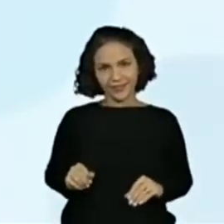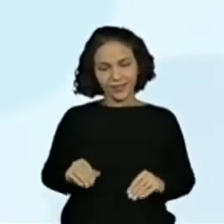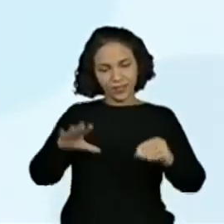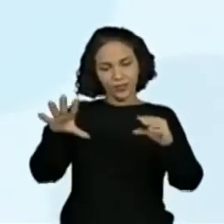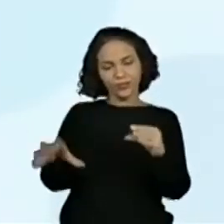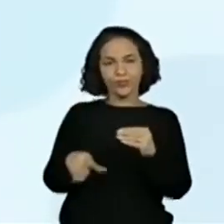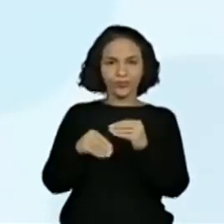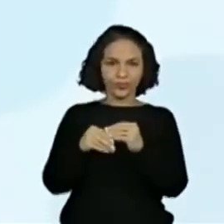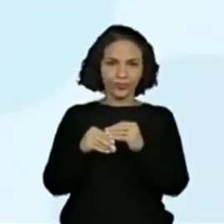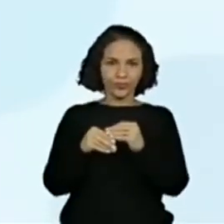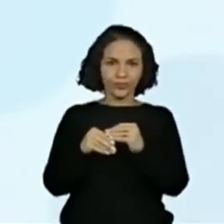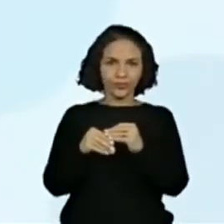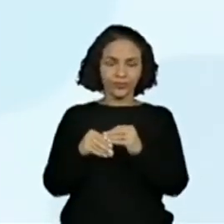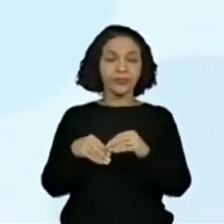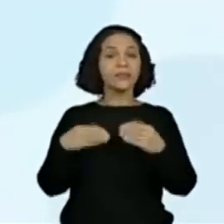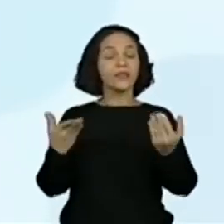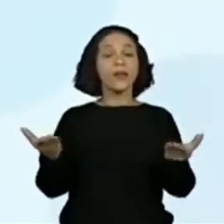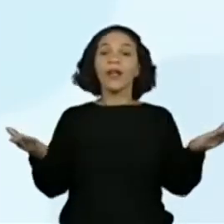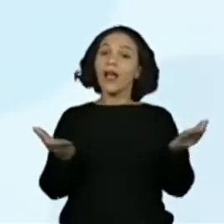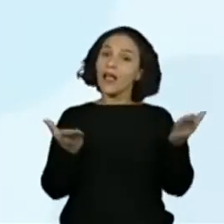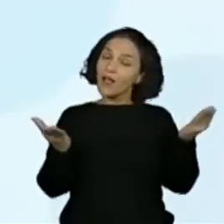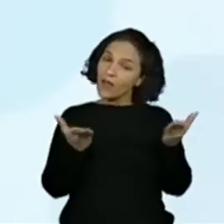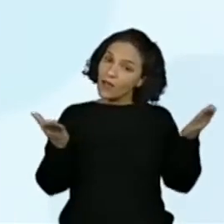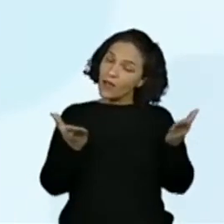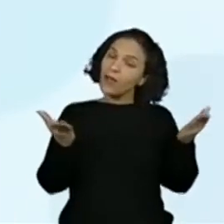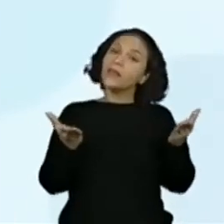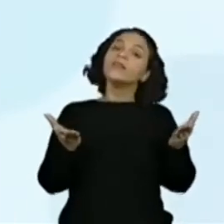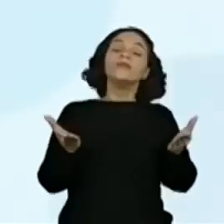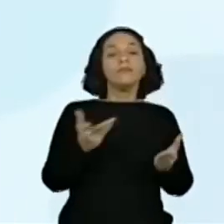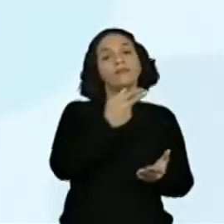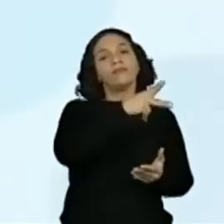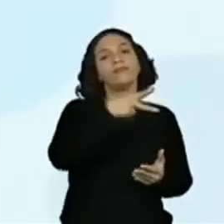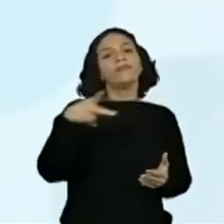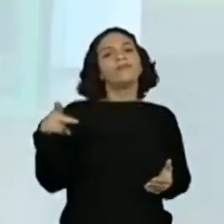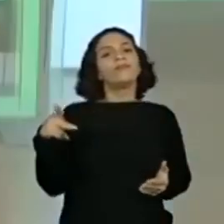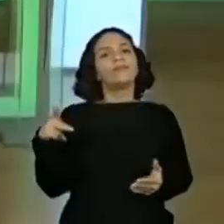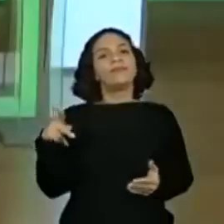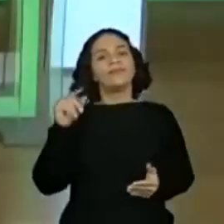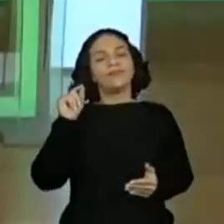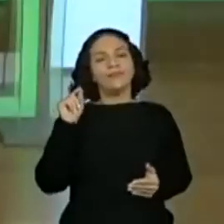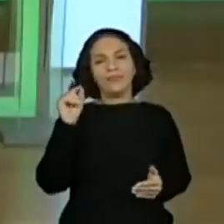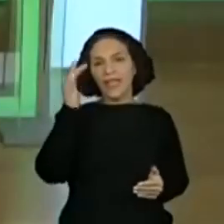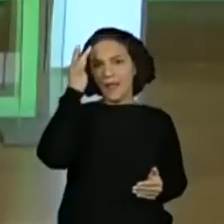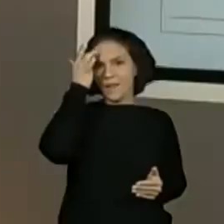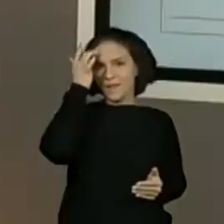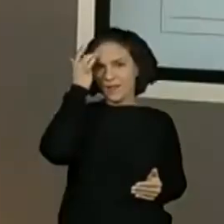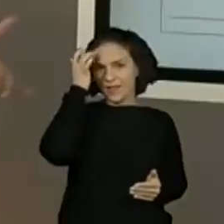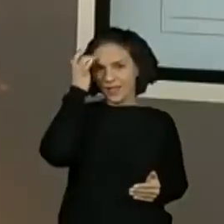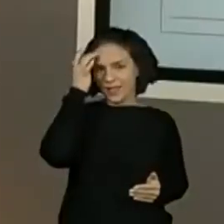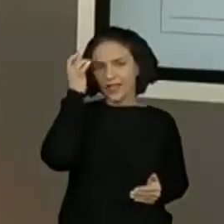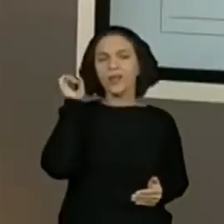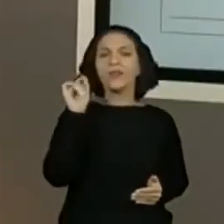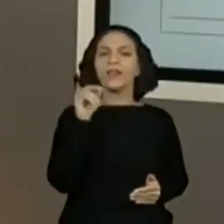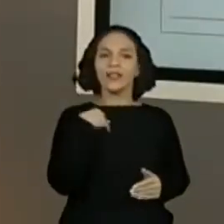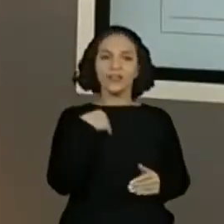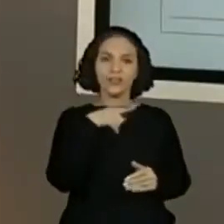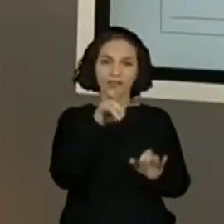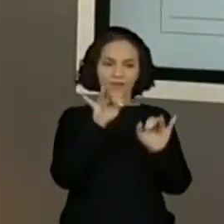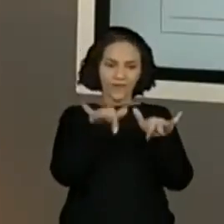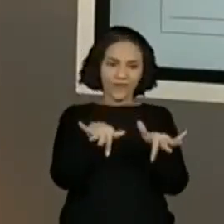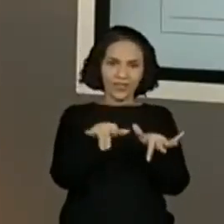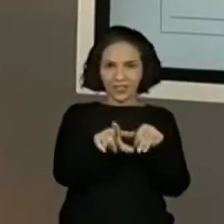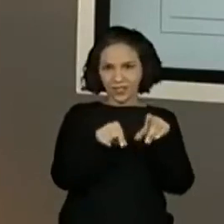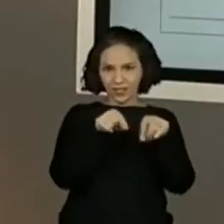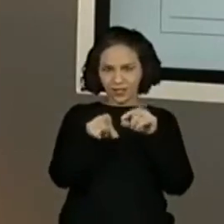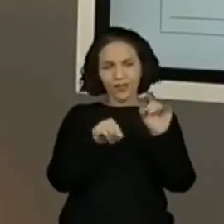turminha? Agora é com vocês. Para a aula de amanhã, a partir do conto, do final escolhido, a gente